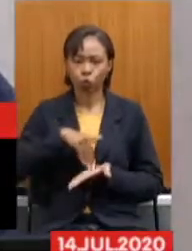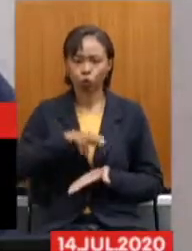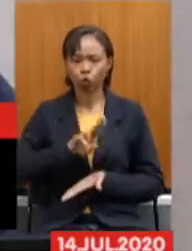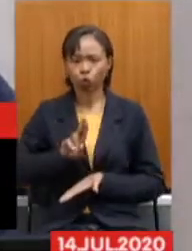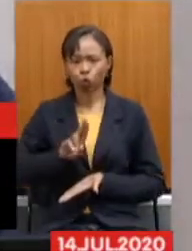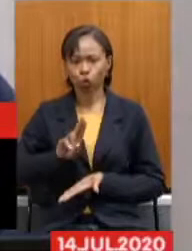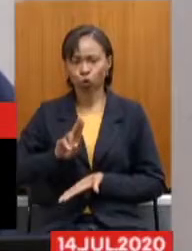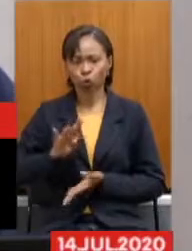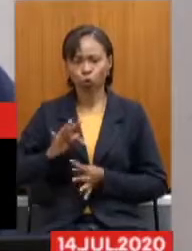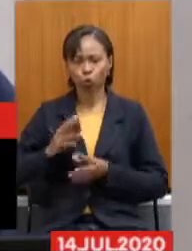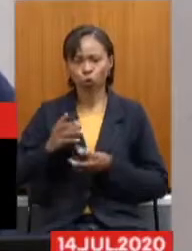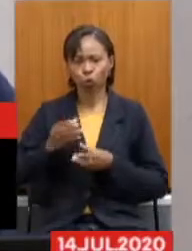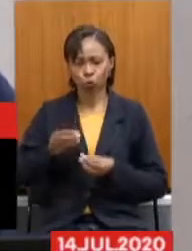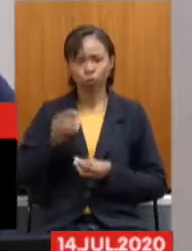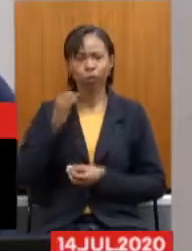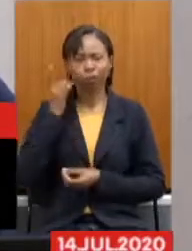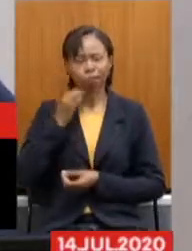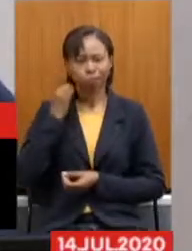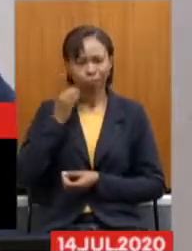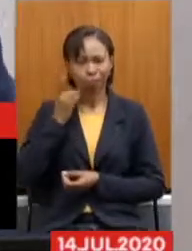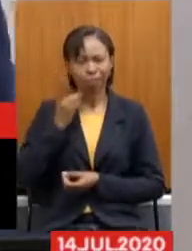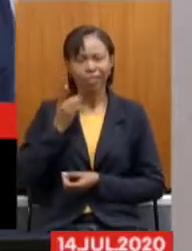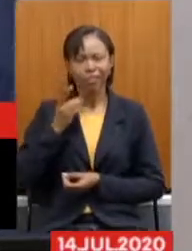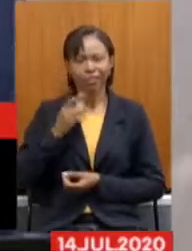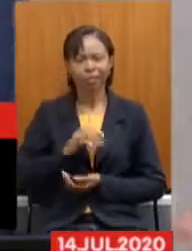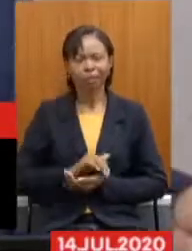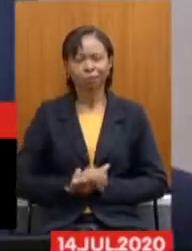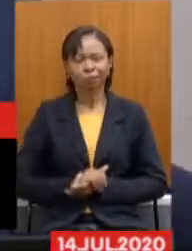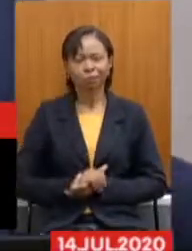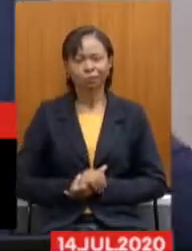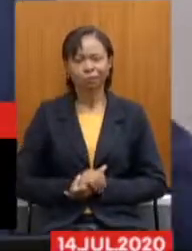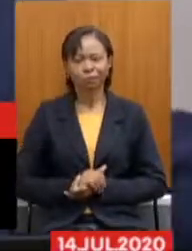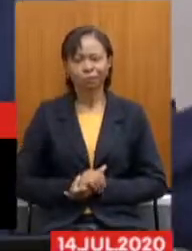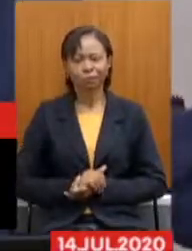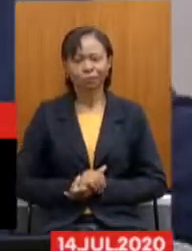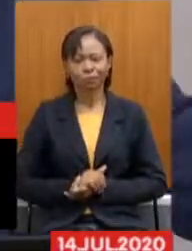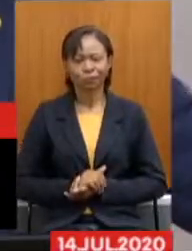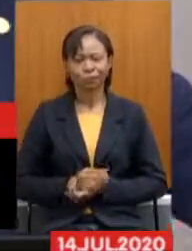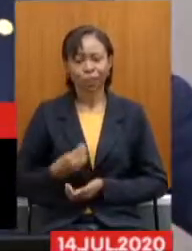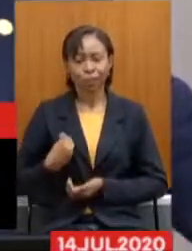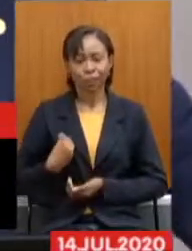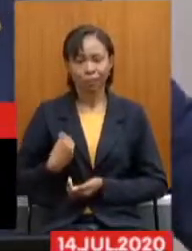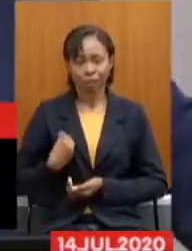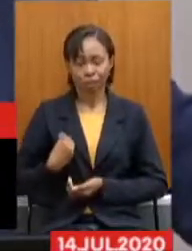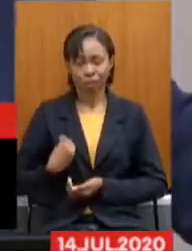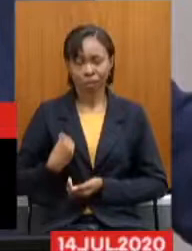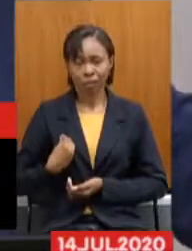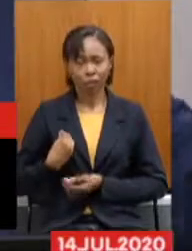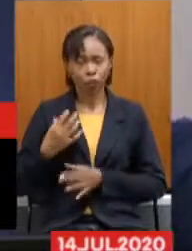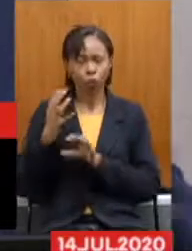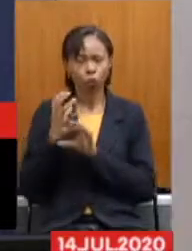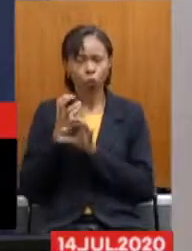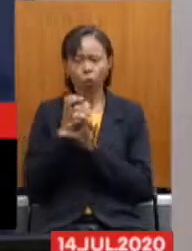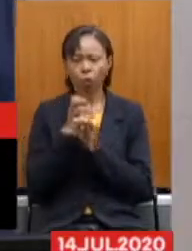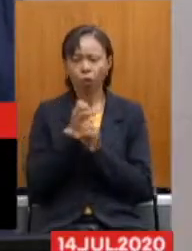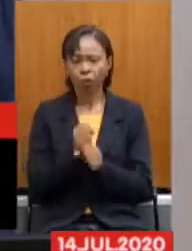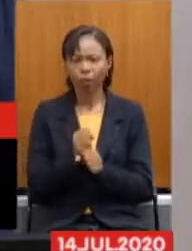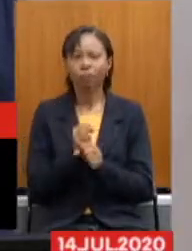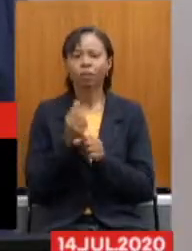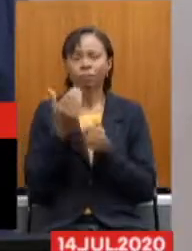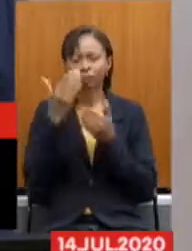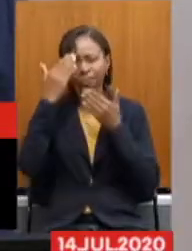o Zé Guilherme, Zé Reis e o Tiago Cota, presentes nesta reunião, e a gente agradece